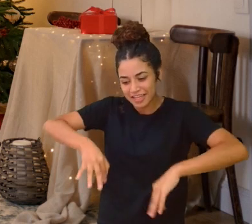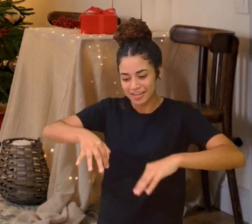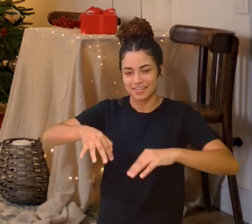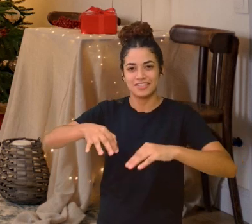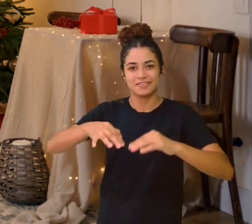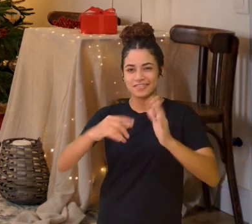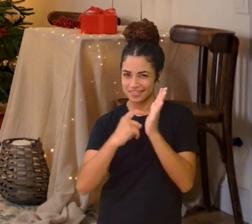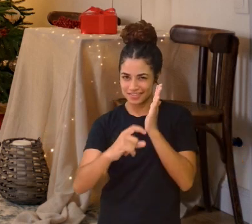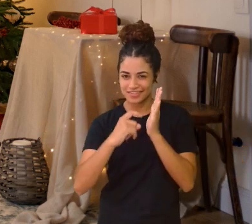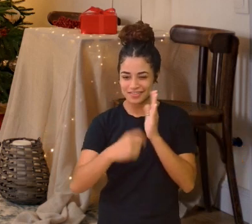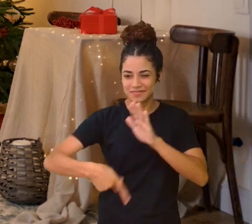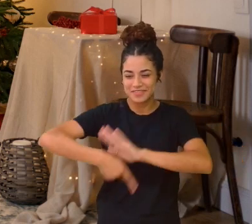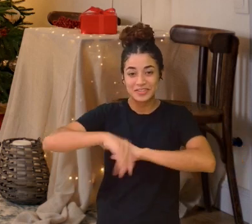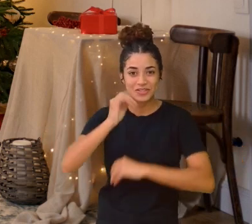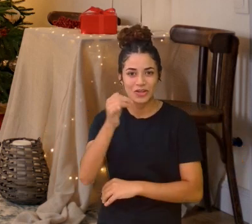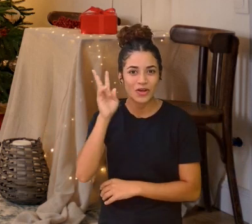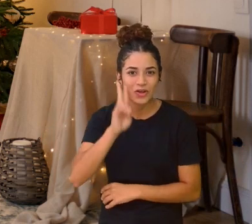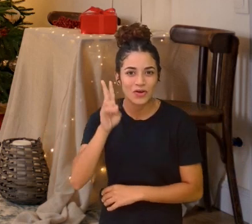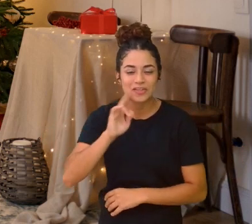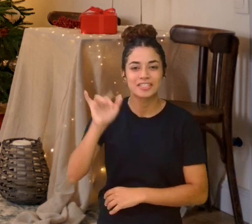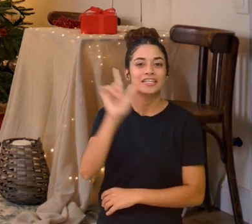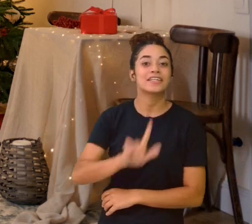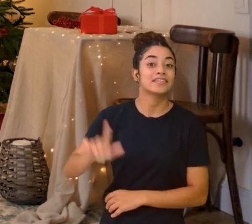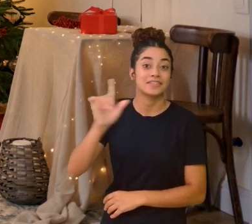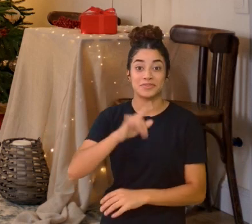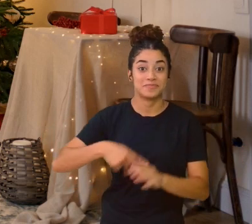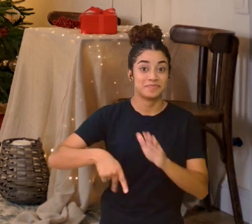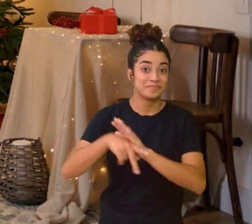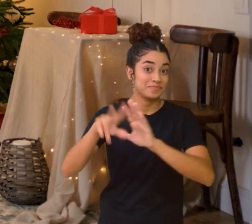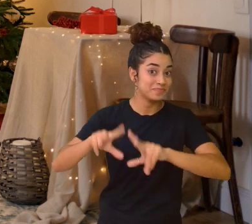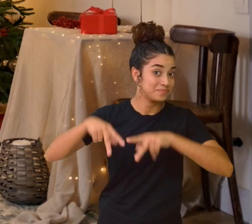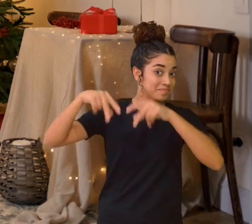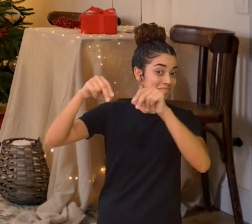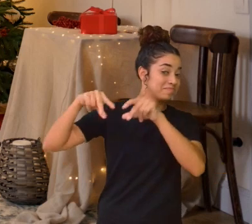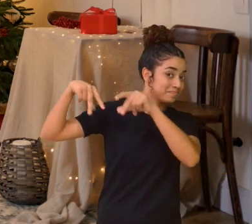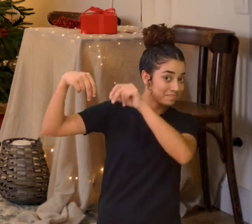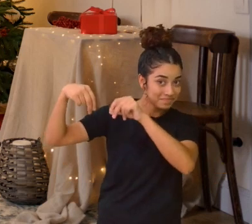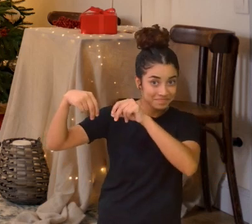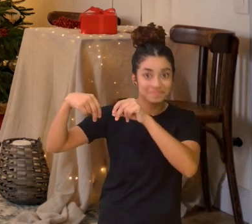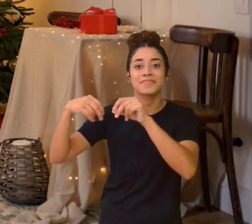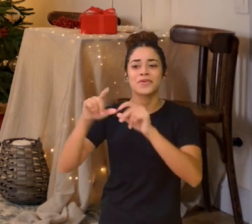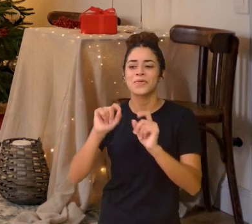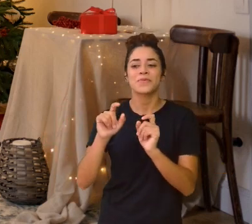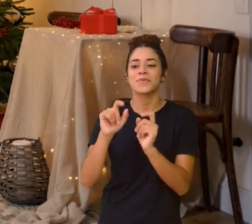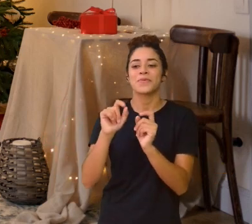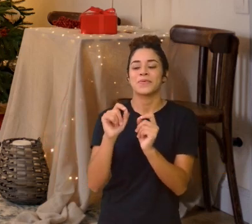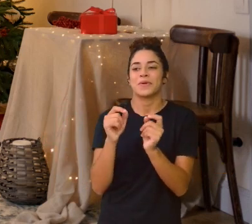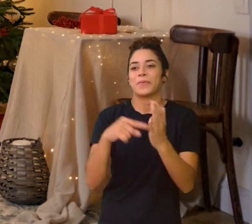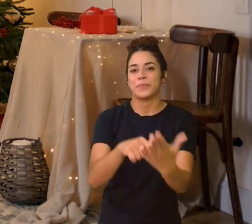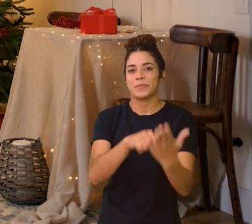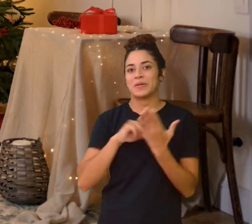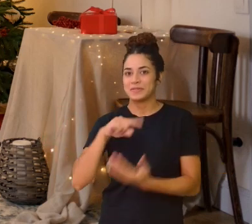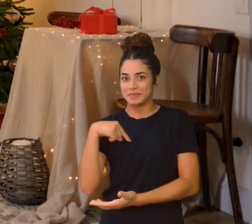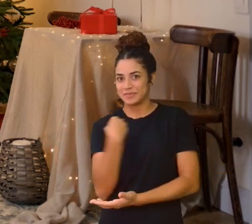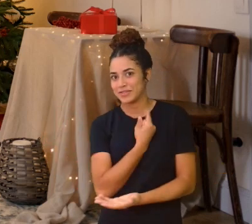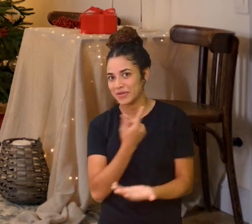Do conto Da literatura de Cordel O que é que ela traz para a gente?